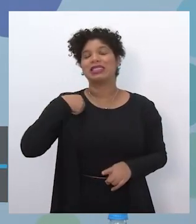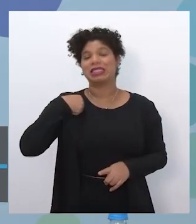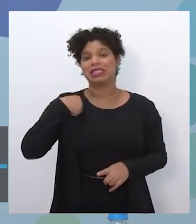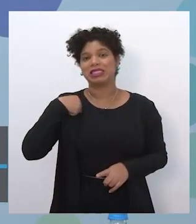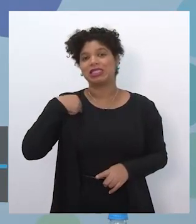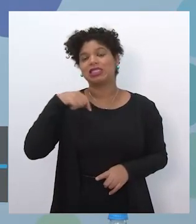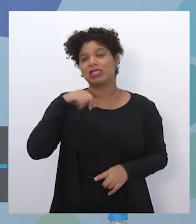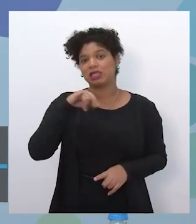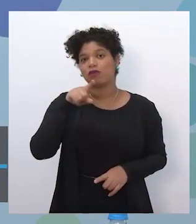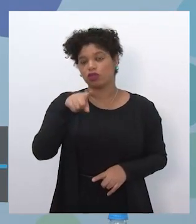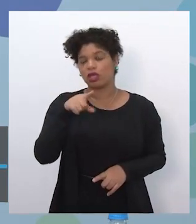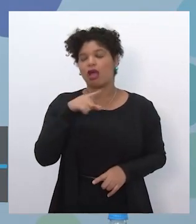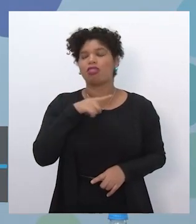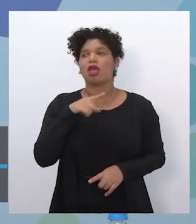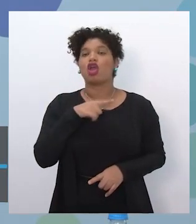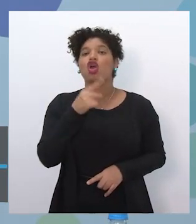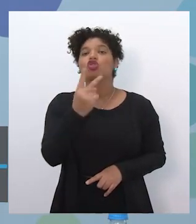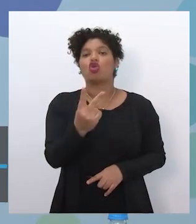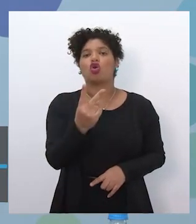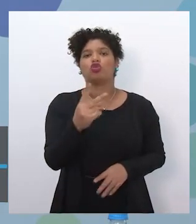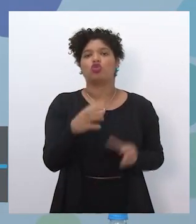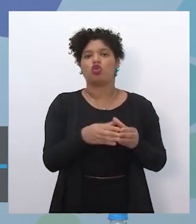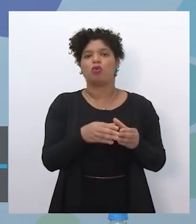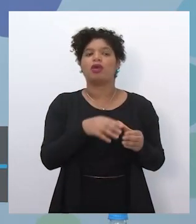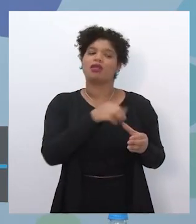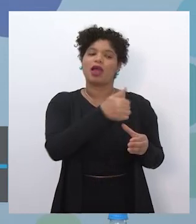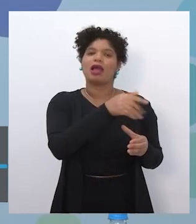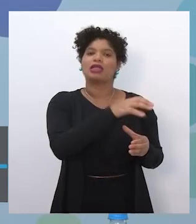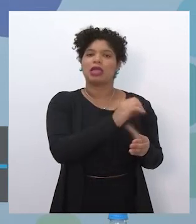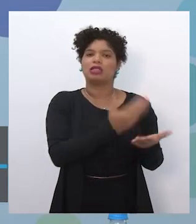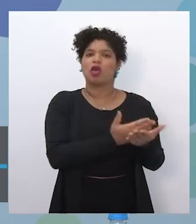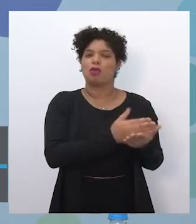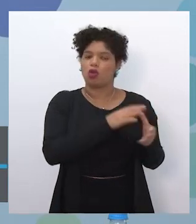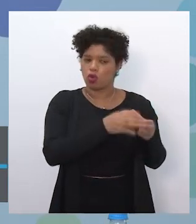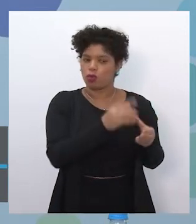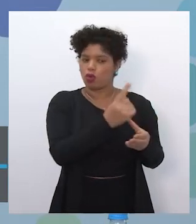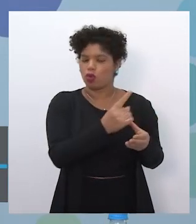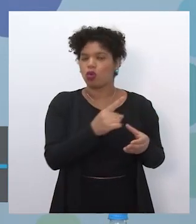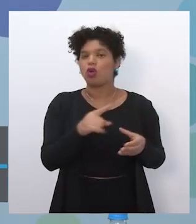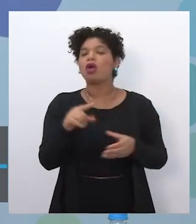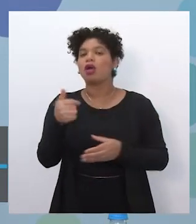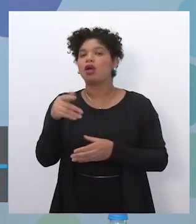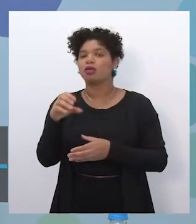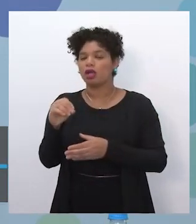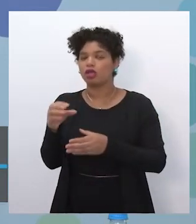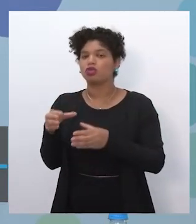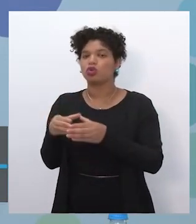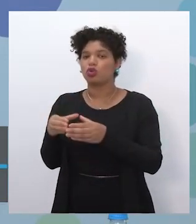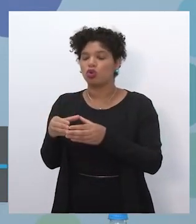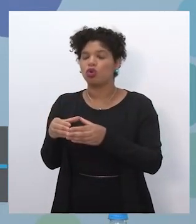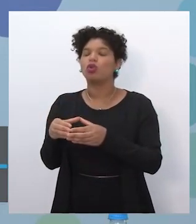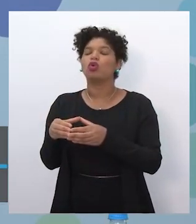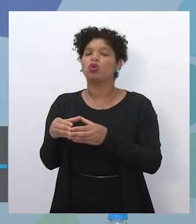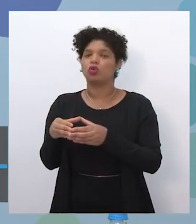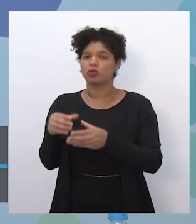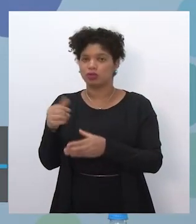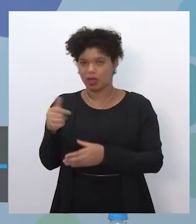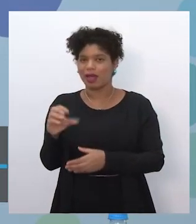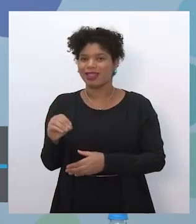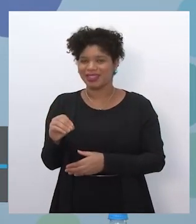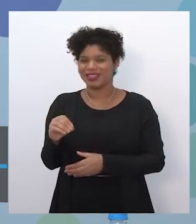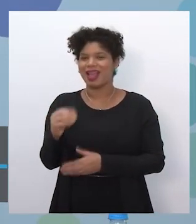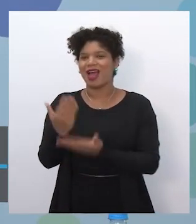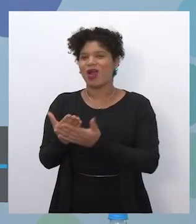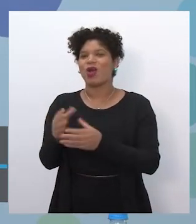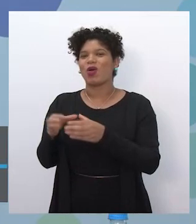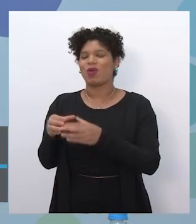colocar lá o limite de quantos grupos cada professor vai poder ter, se eu tenho dois grupos são 20 aulas, se eu tenho três vão ser 30 aulas por mês,